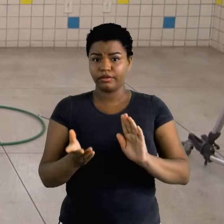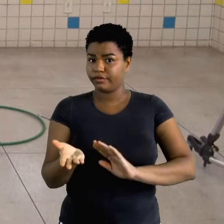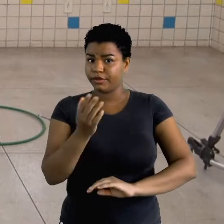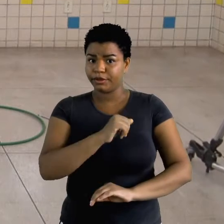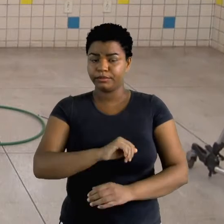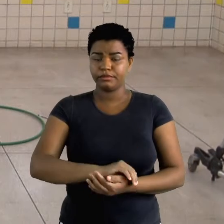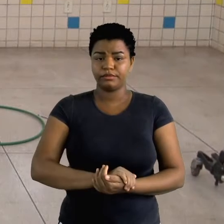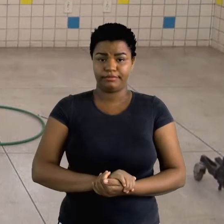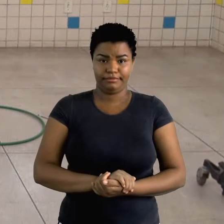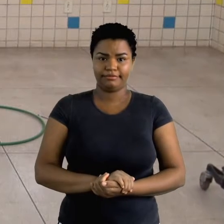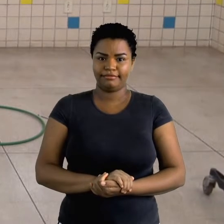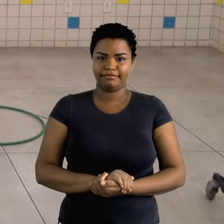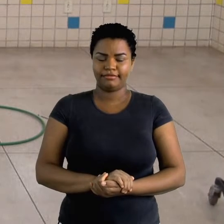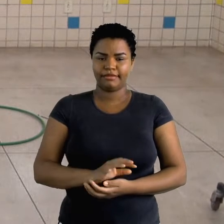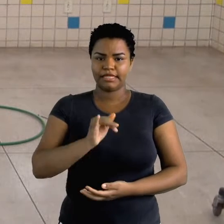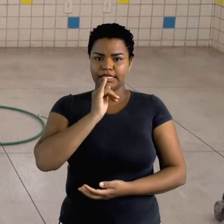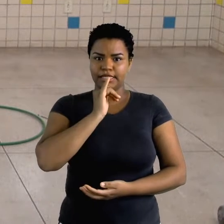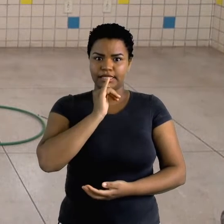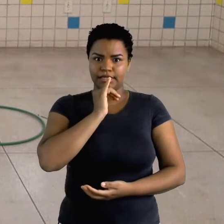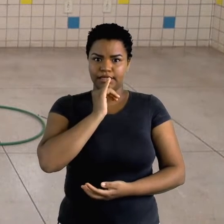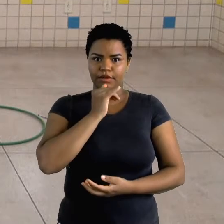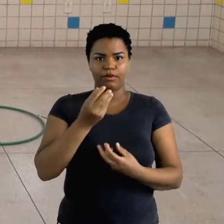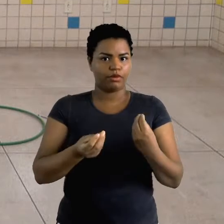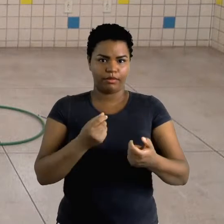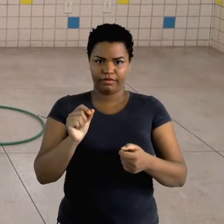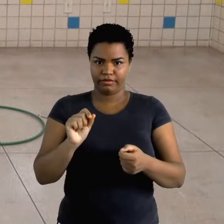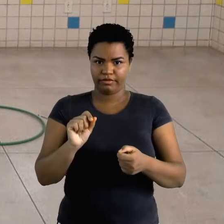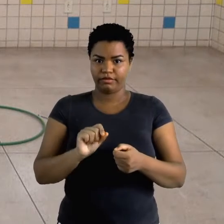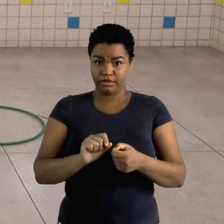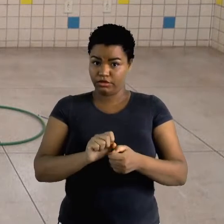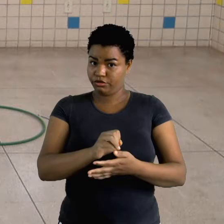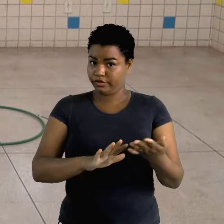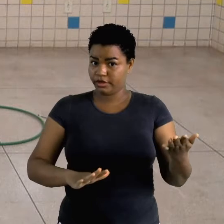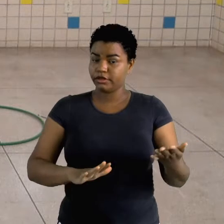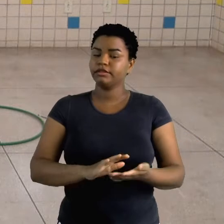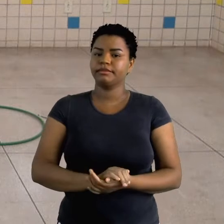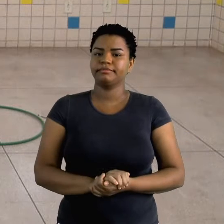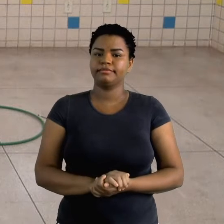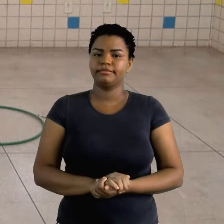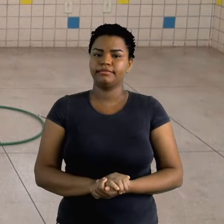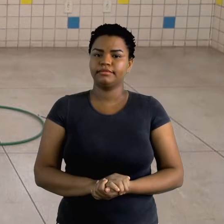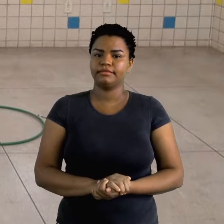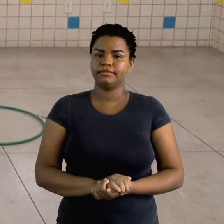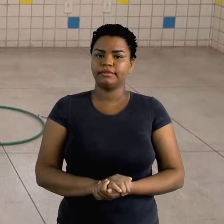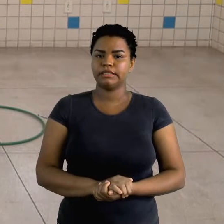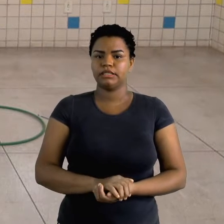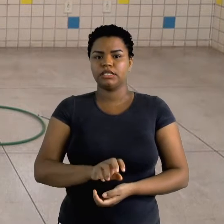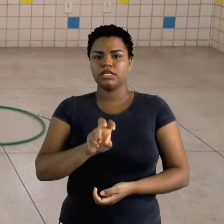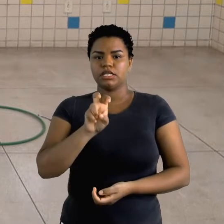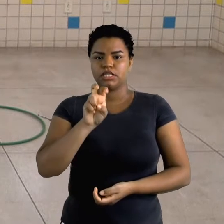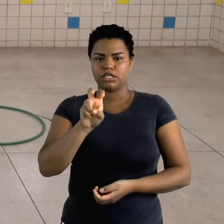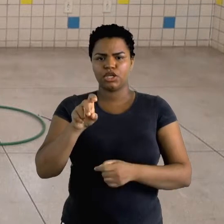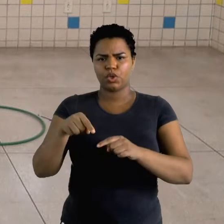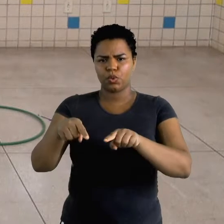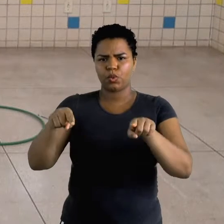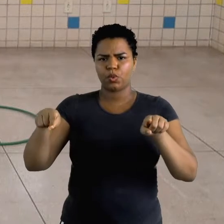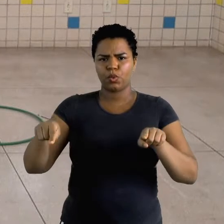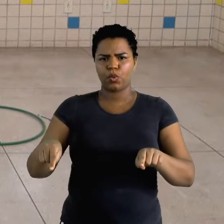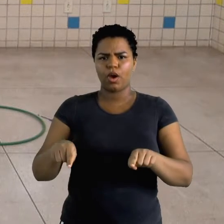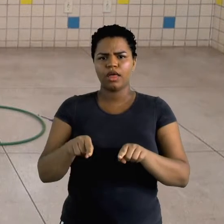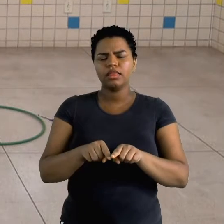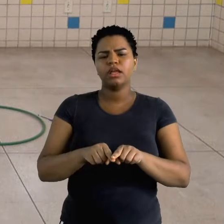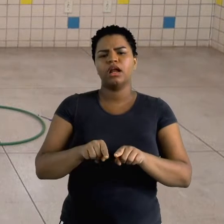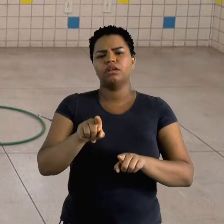Aqui nós temos um exemplo de como vai ser a atividade. Nós temos aqui cinco quadrados. Pode ser círculo, pode ser